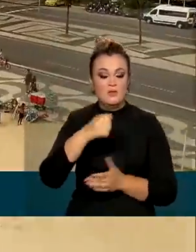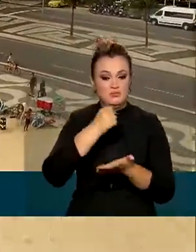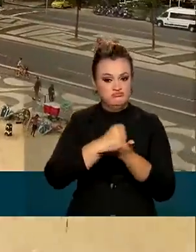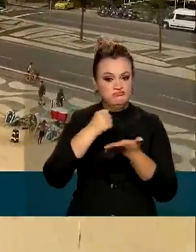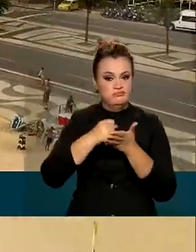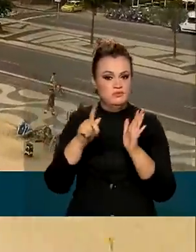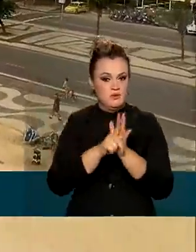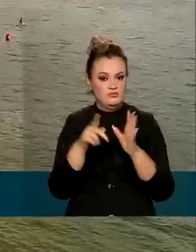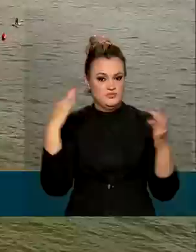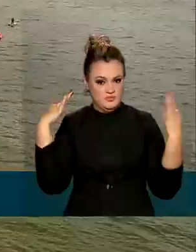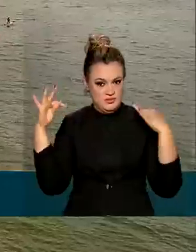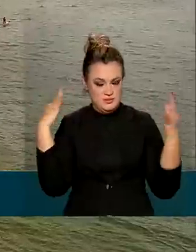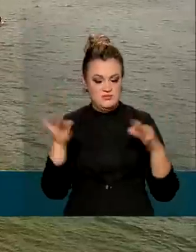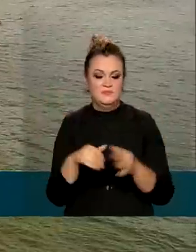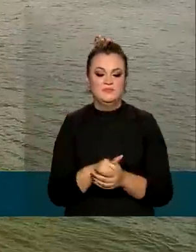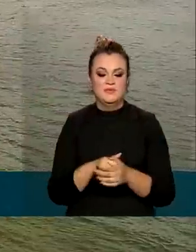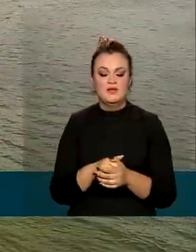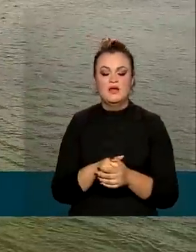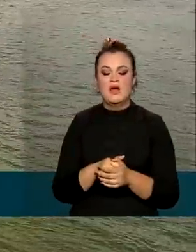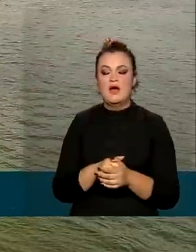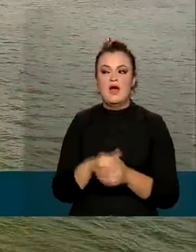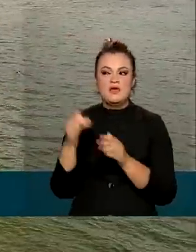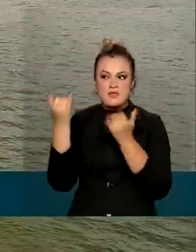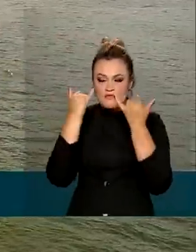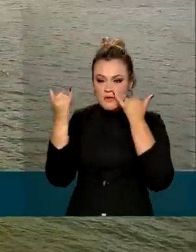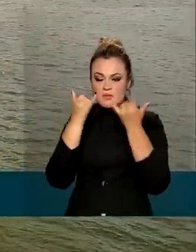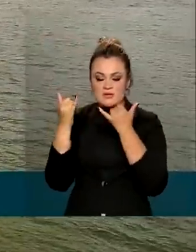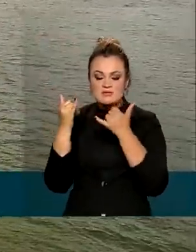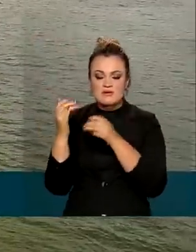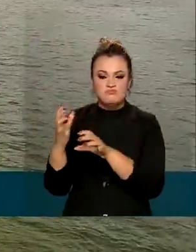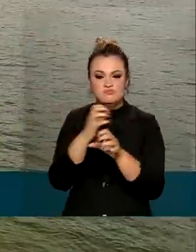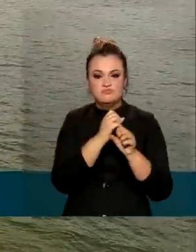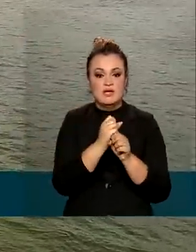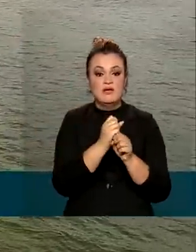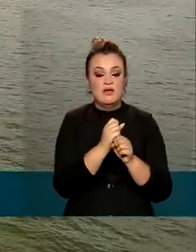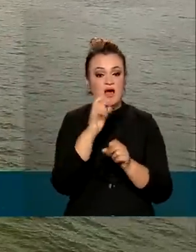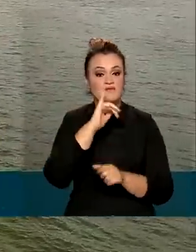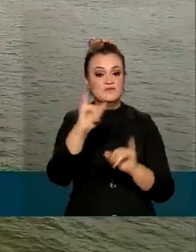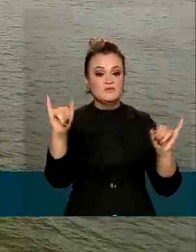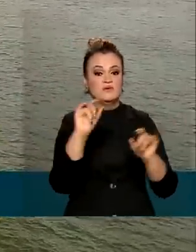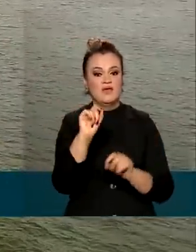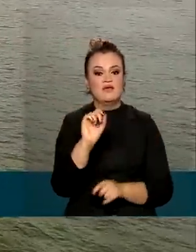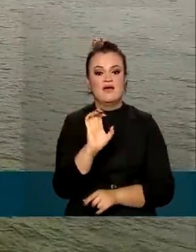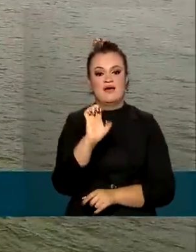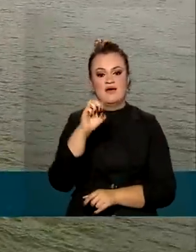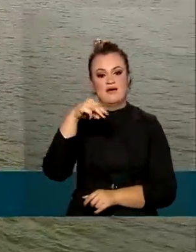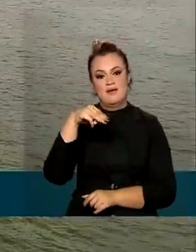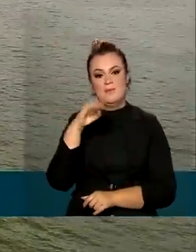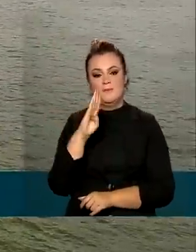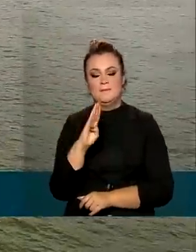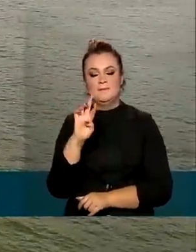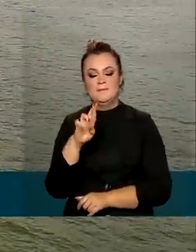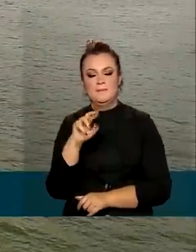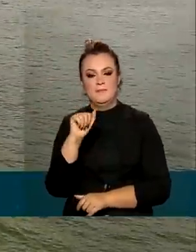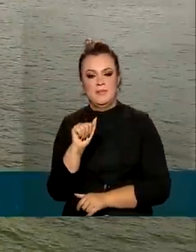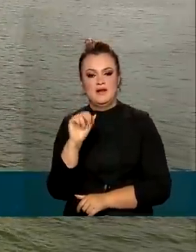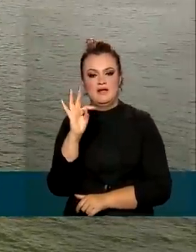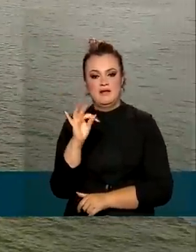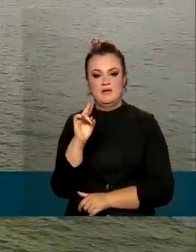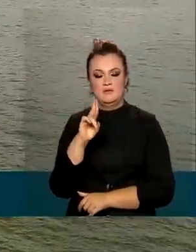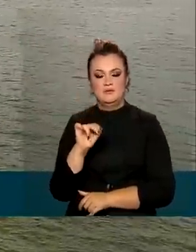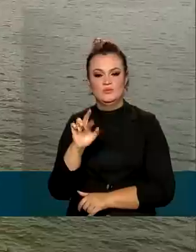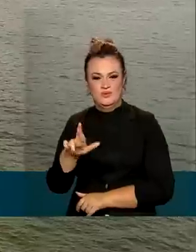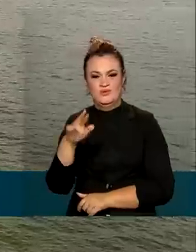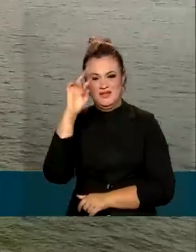de turista. O levantamento foi divulgado pela Embratur, a Agência Brasileira de Promoção Internacional do